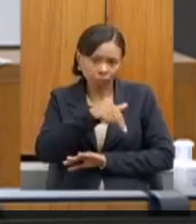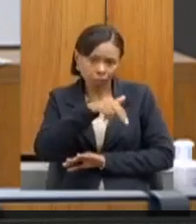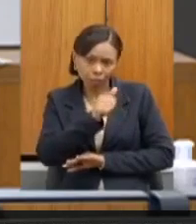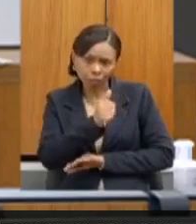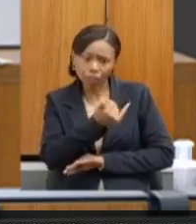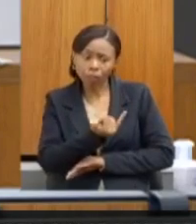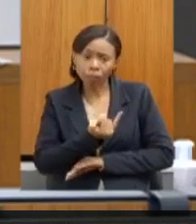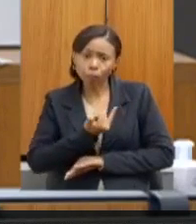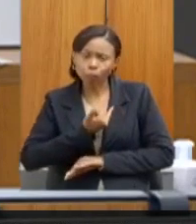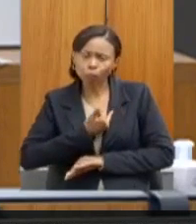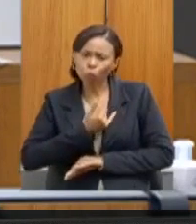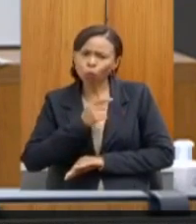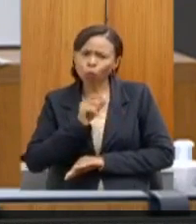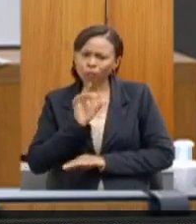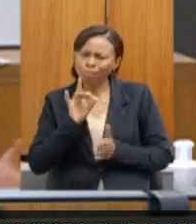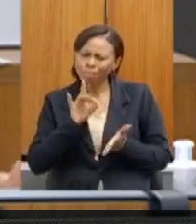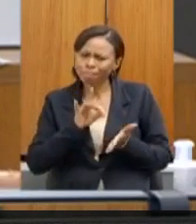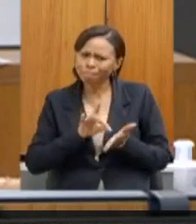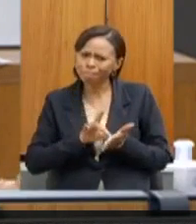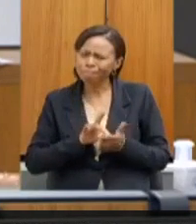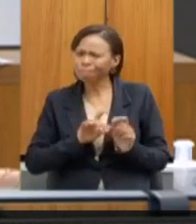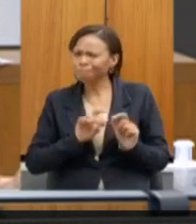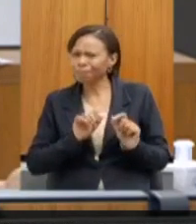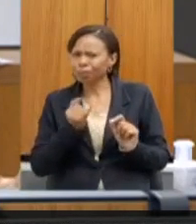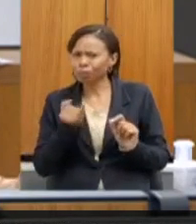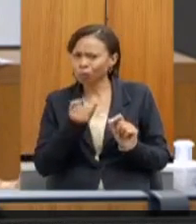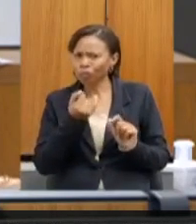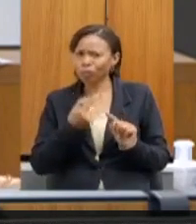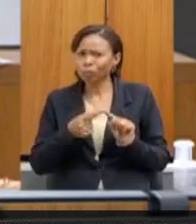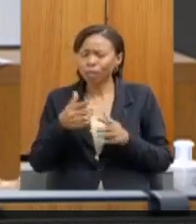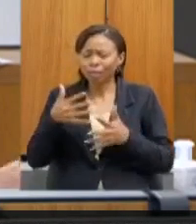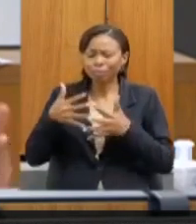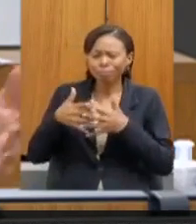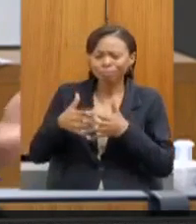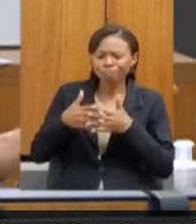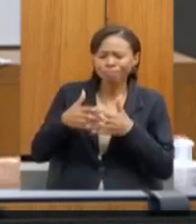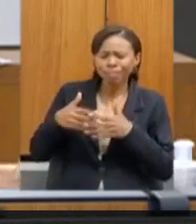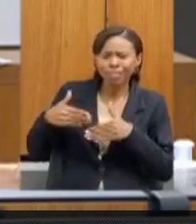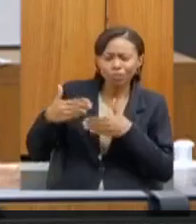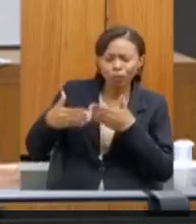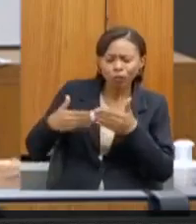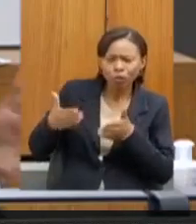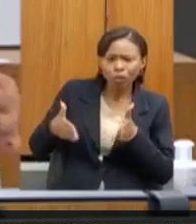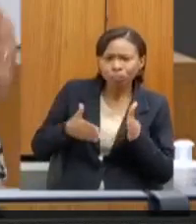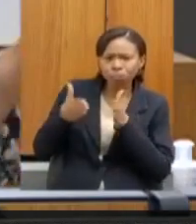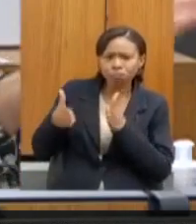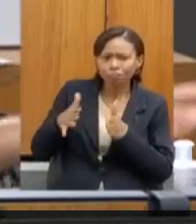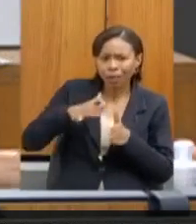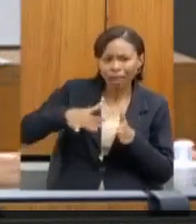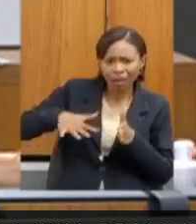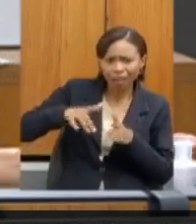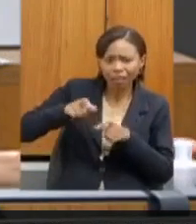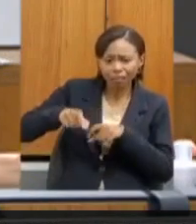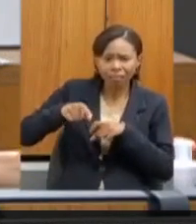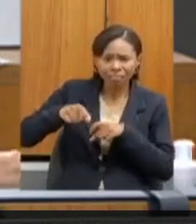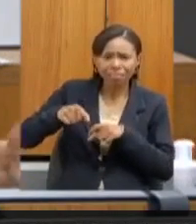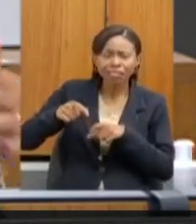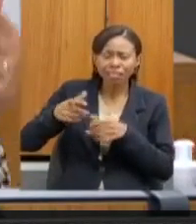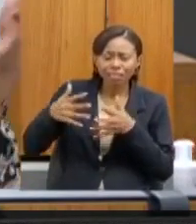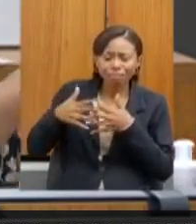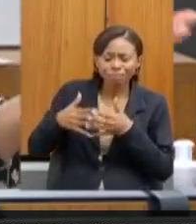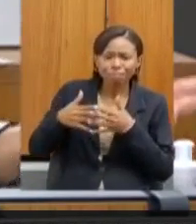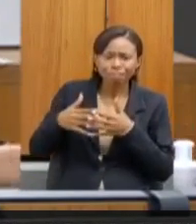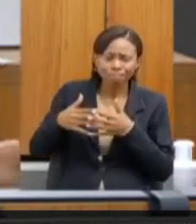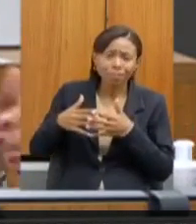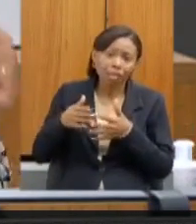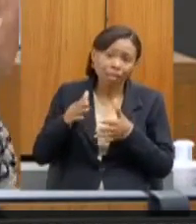falado muito isso. As incertezas no processo de produção da área agrícola são muito grandes, partindo, inclusive, da água. Se tem